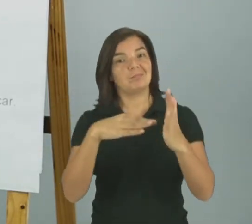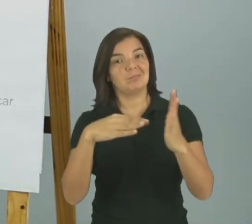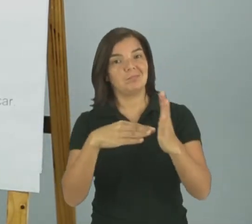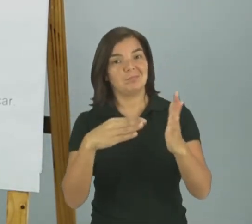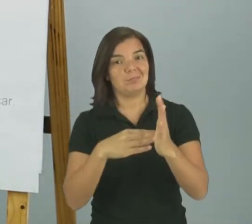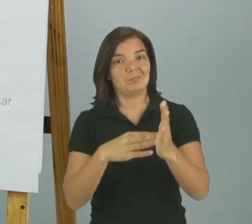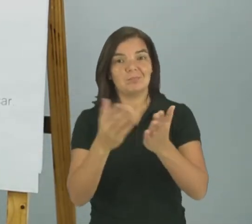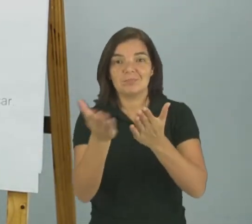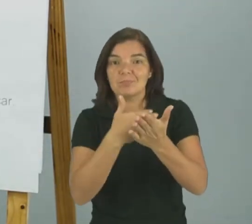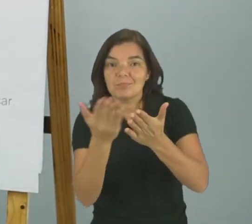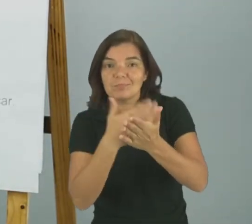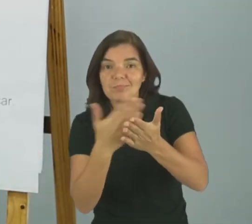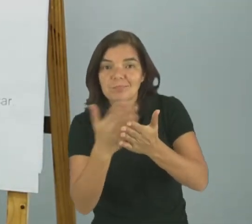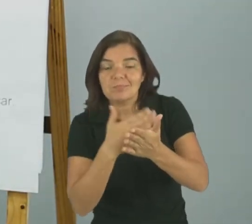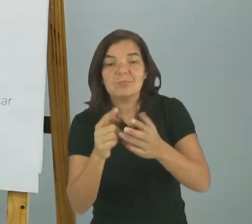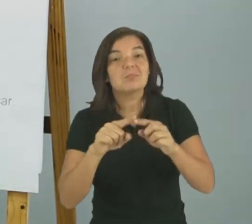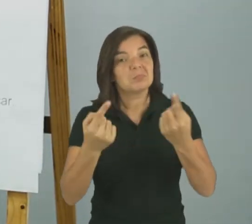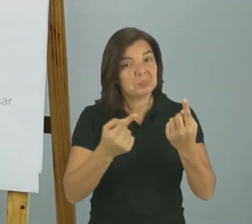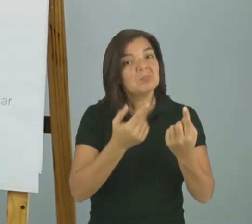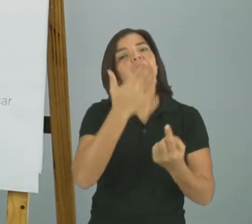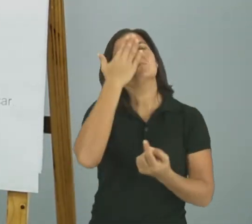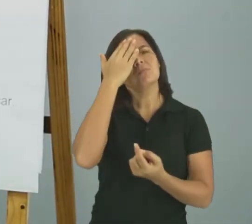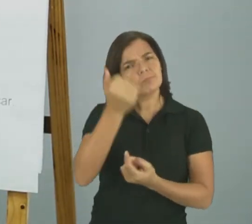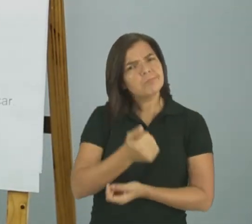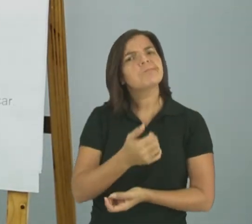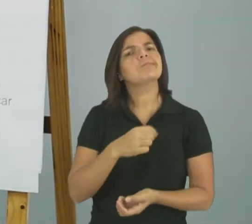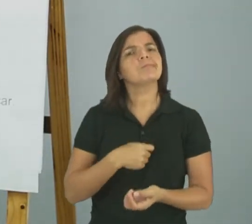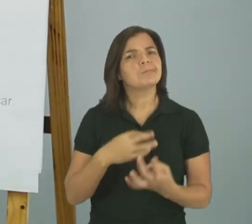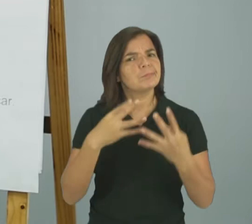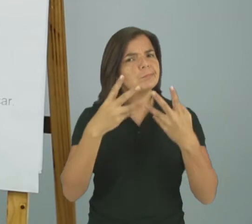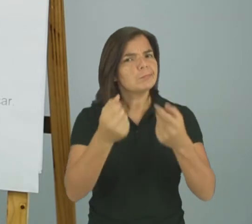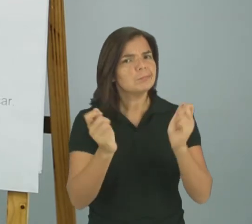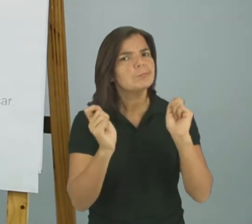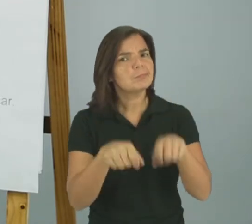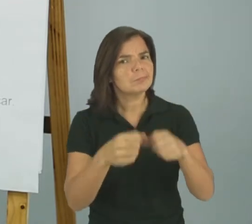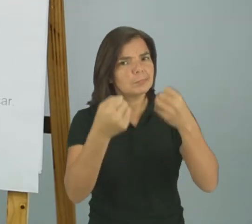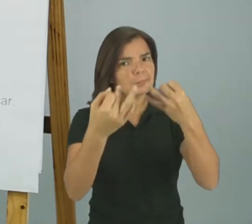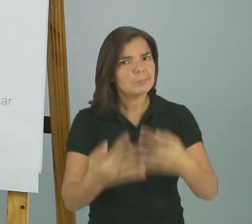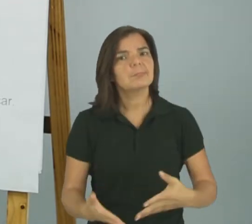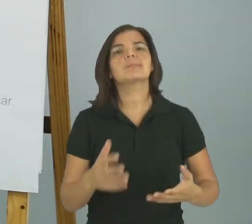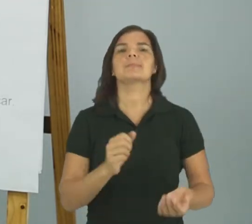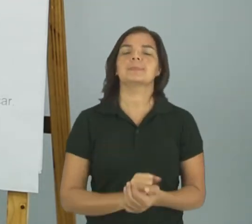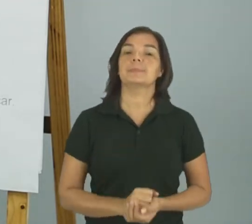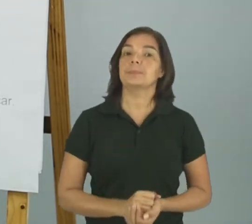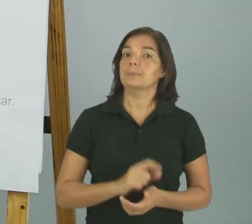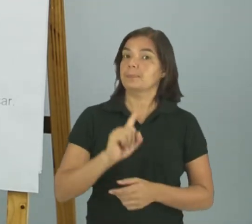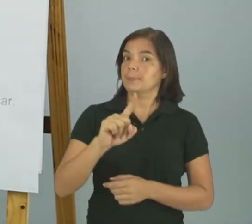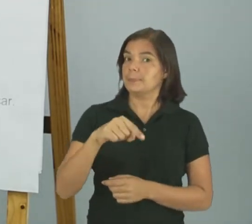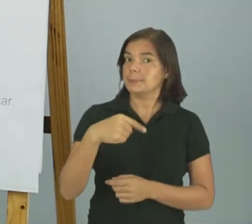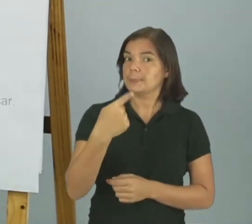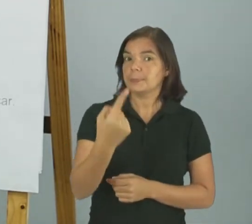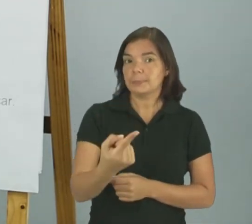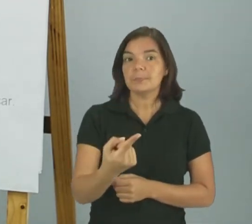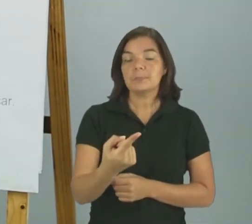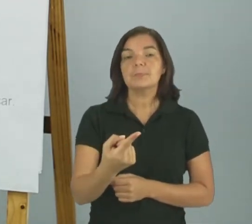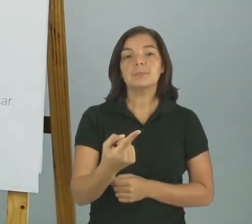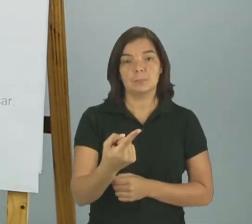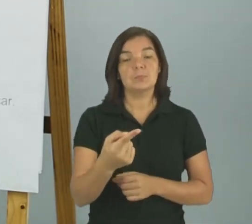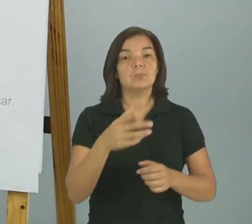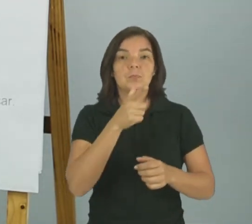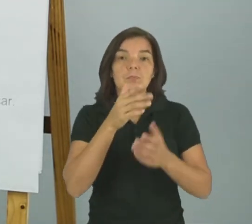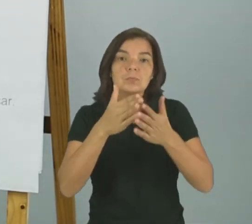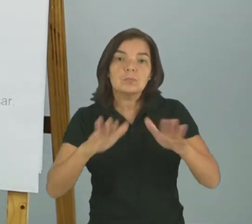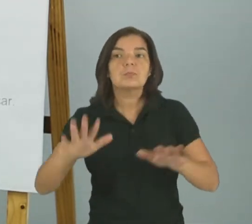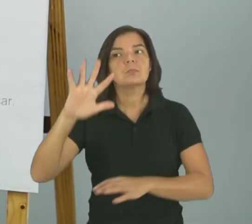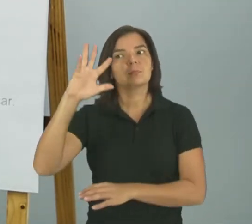o tal livro Muito sabido Que tudo aquilo pode explicar Depois do Atlântico A